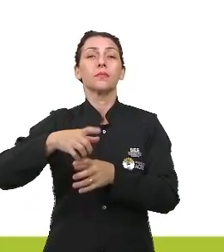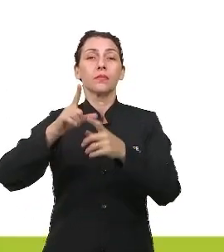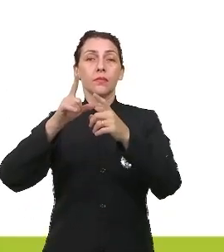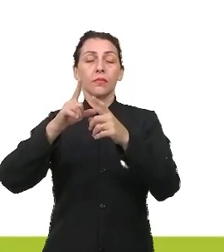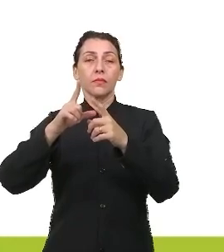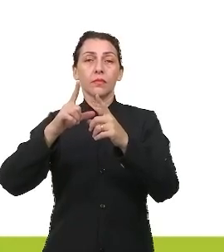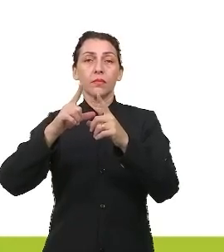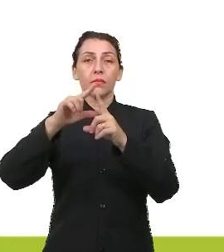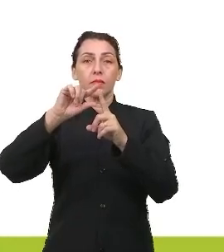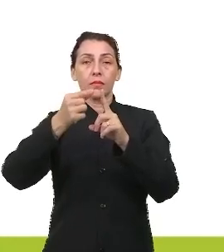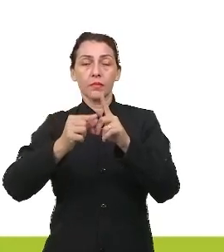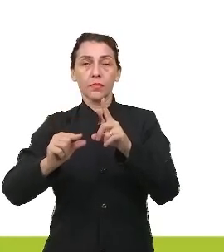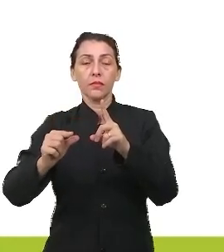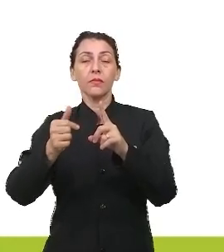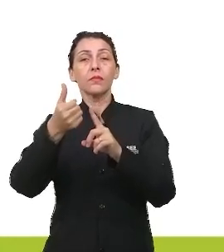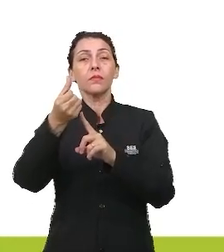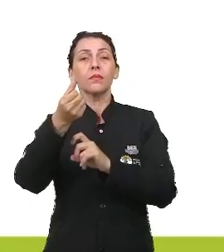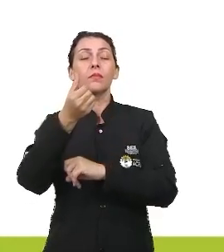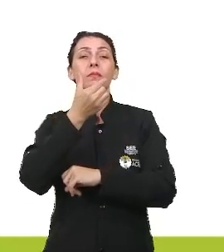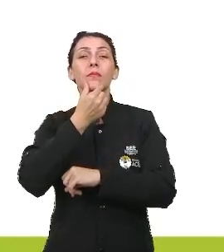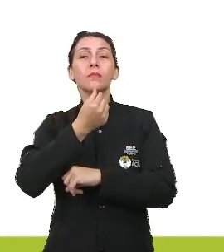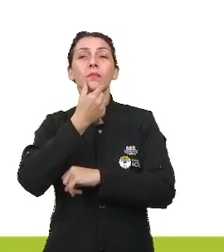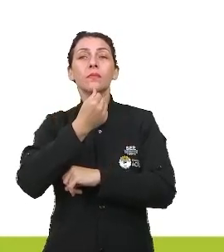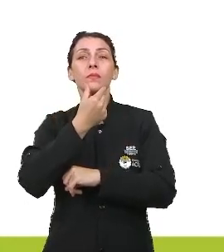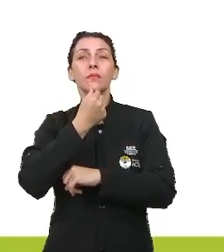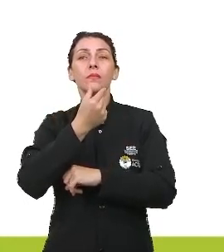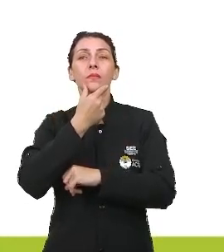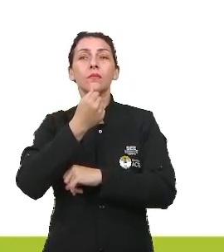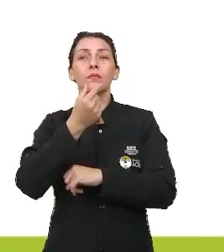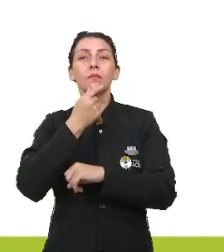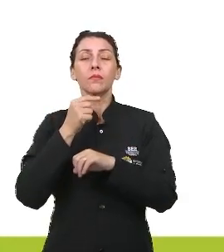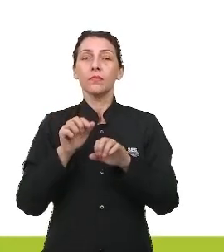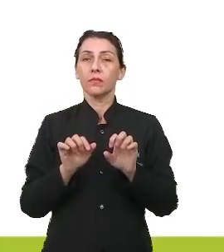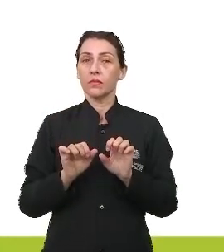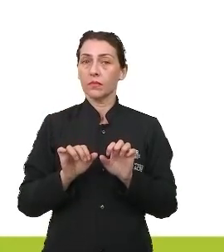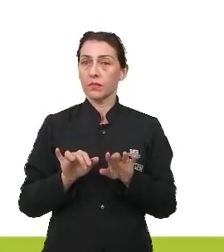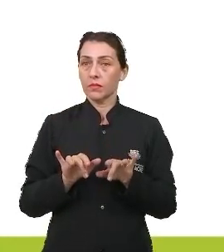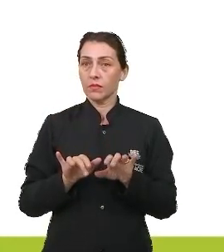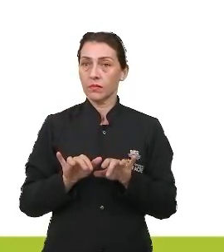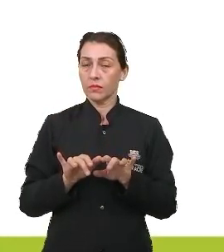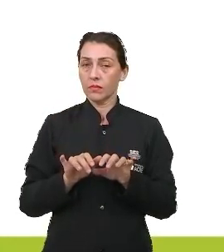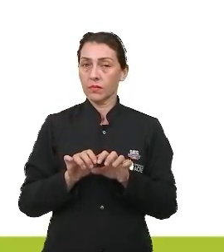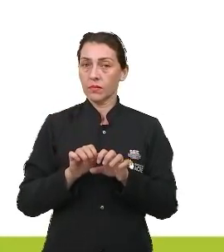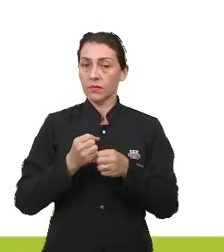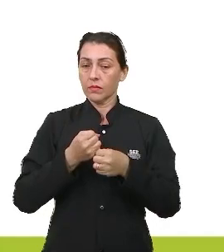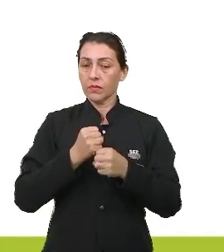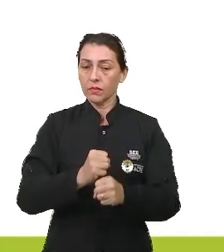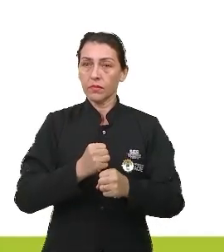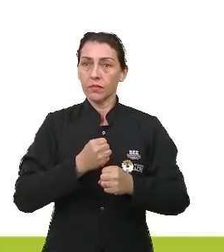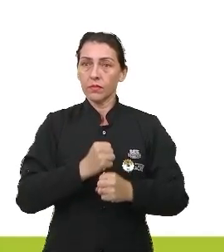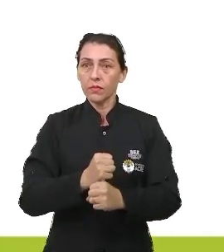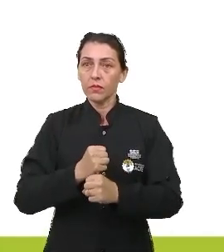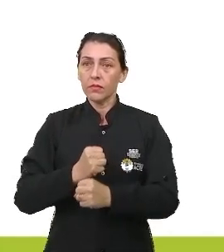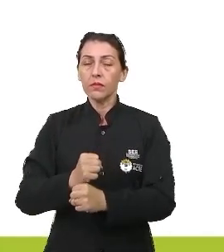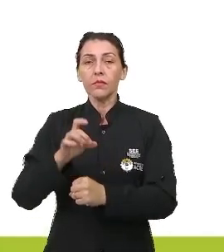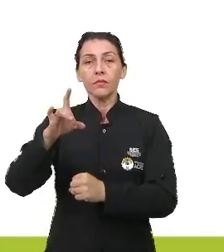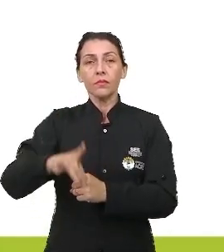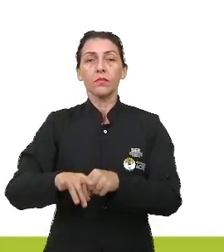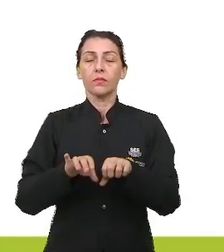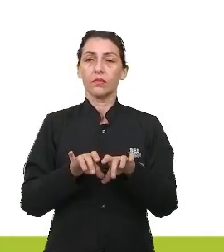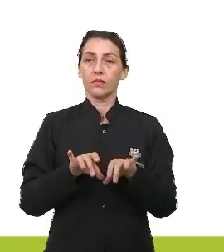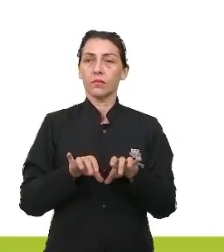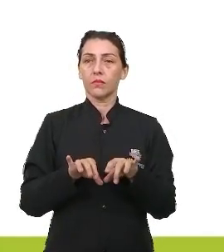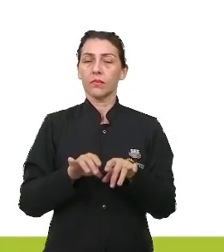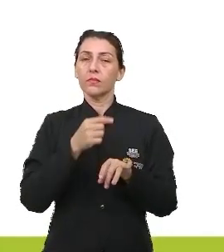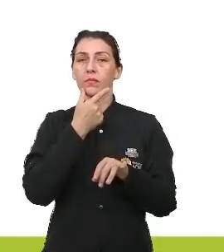o sexto homem com uma máquina, aquelas que perfuram chão, e por último, nós